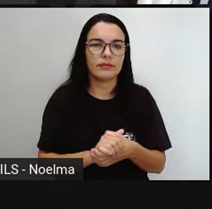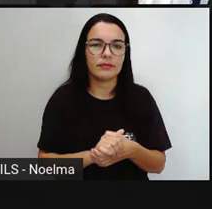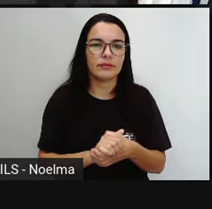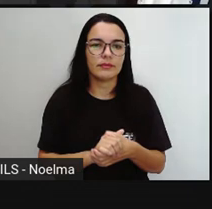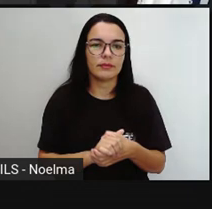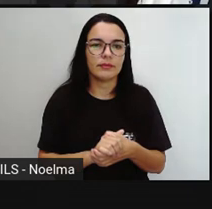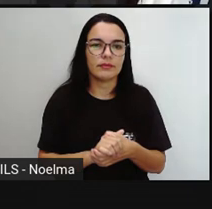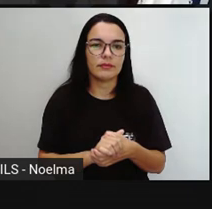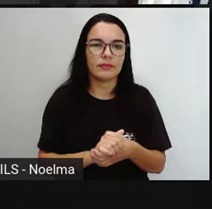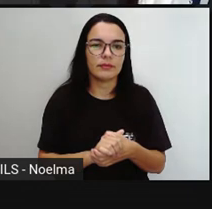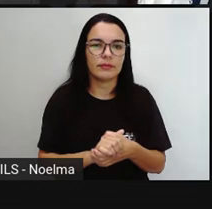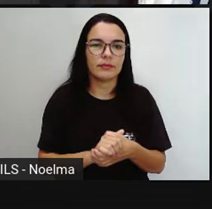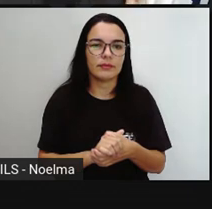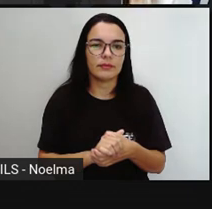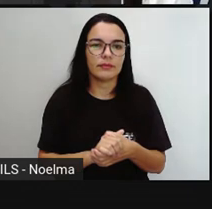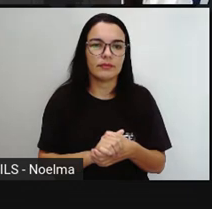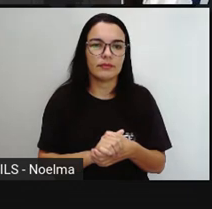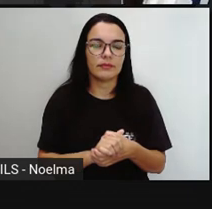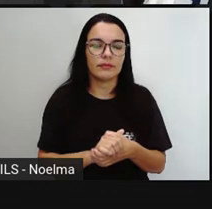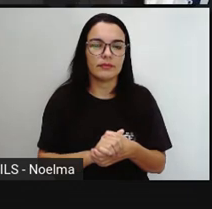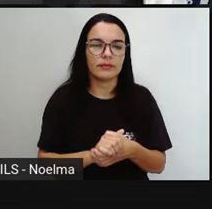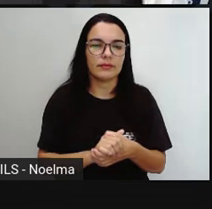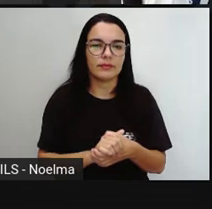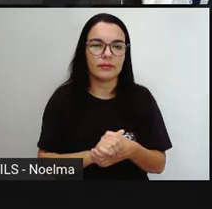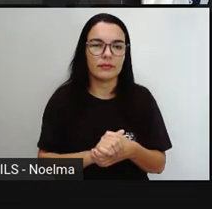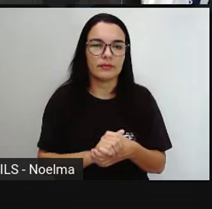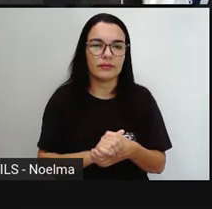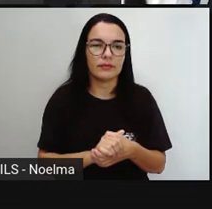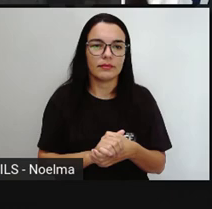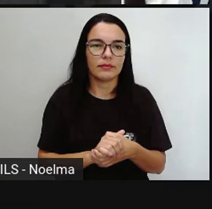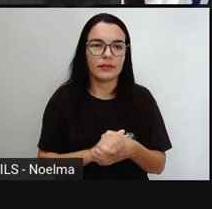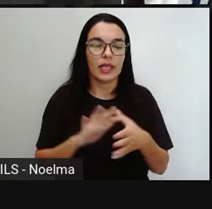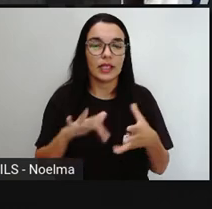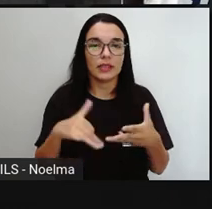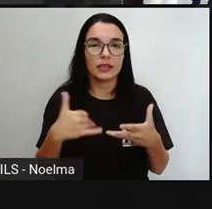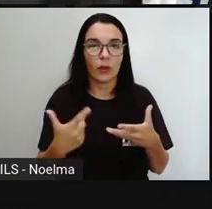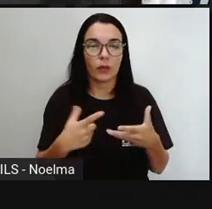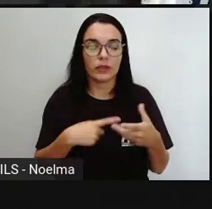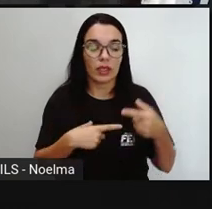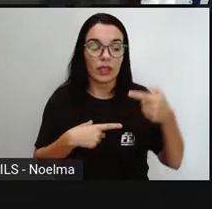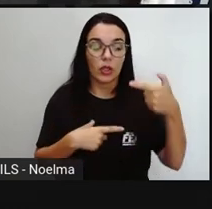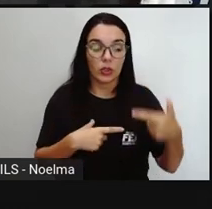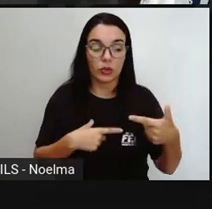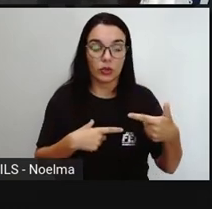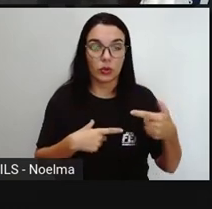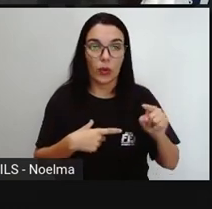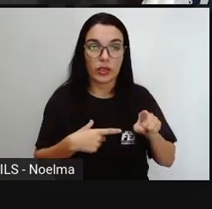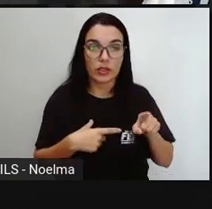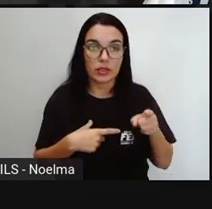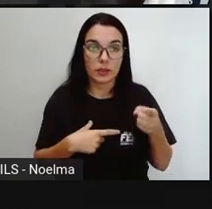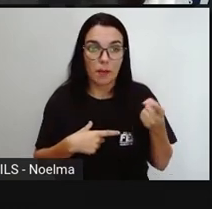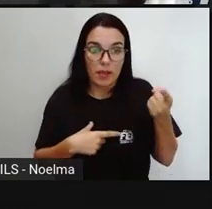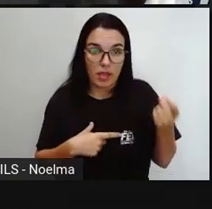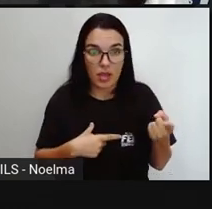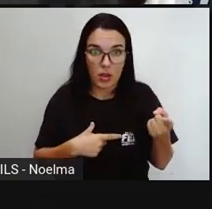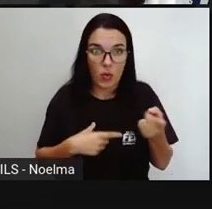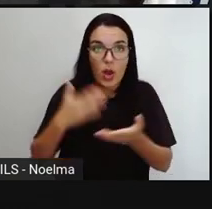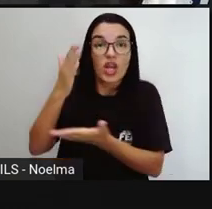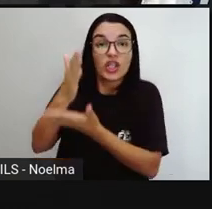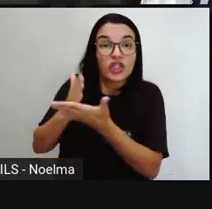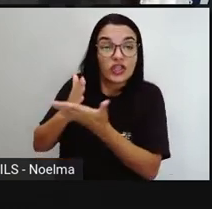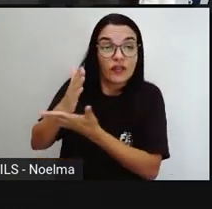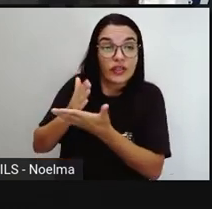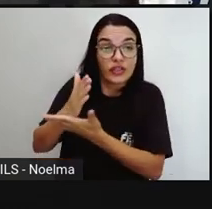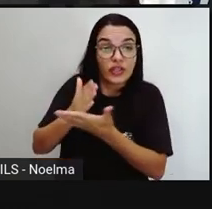quando o valor é 2 mil Quando o todo é 2 mil Então a gente vai pegar o valor do todo 2 mil